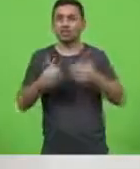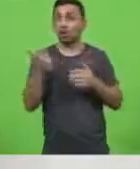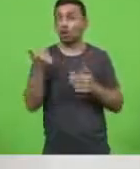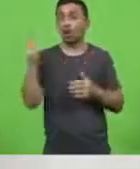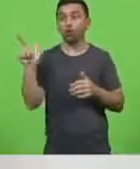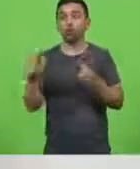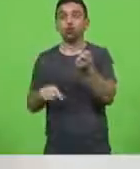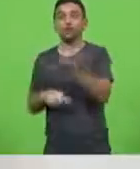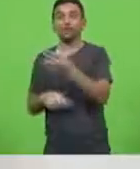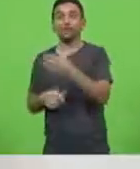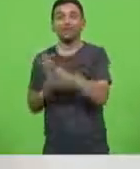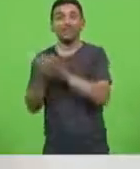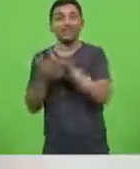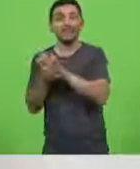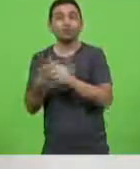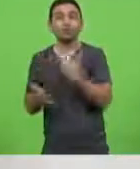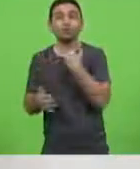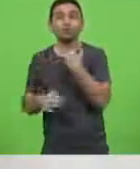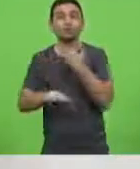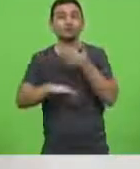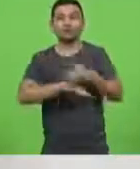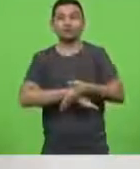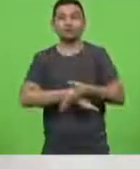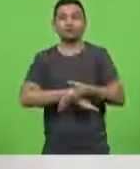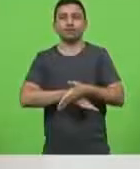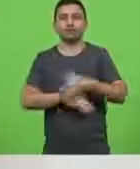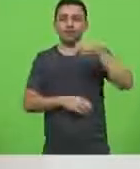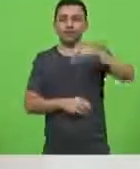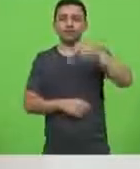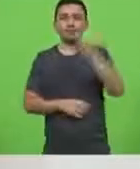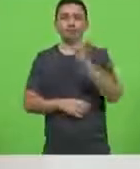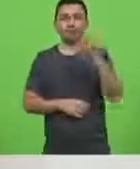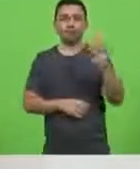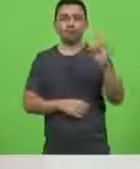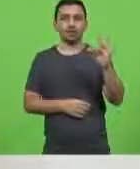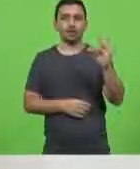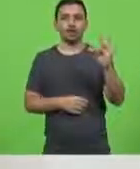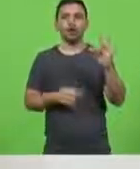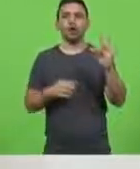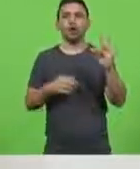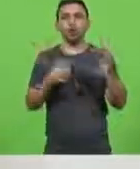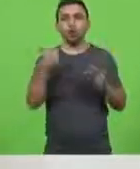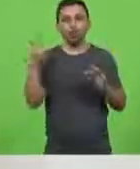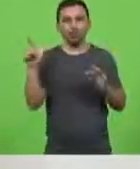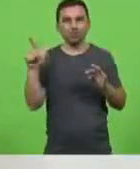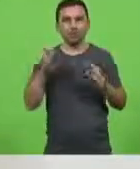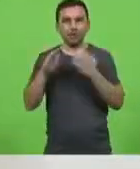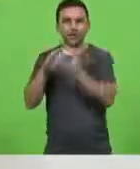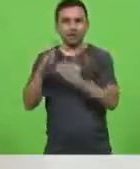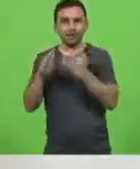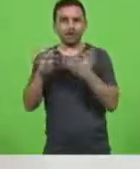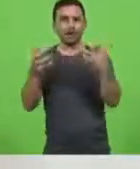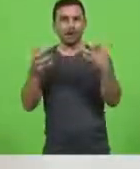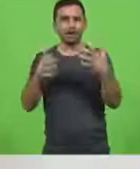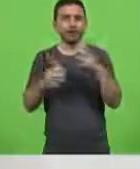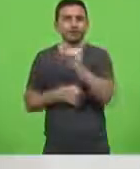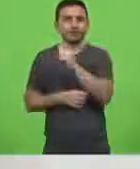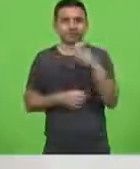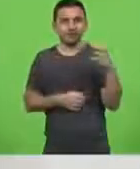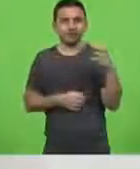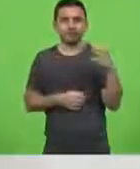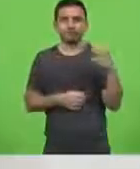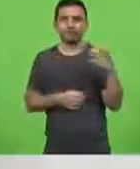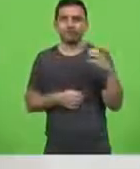tenho em minhas mãos a autorização da NTT para que uma empresa opere em Santa Catarina entre